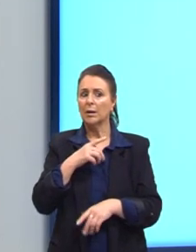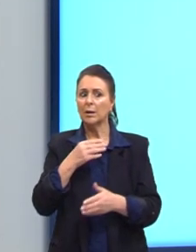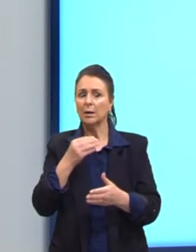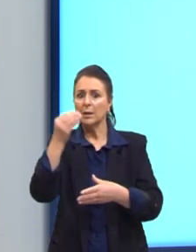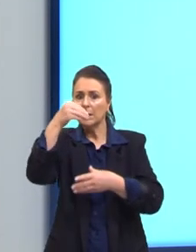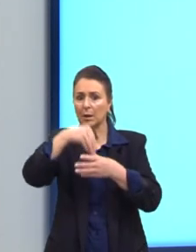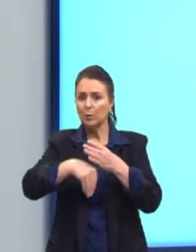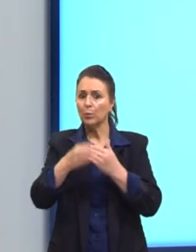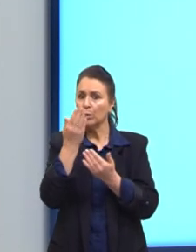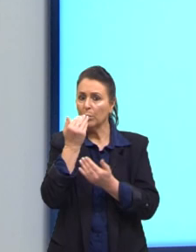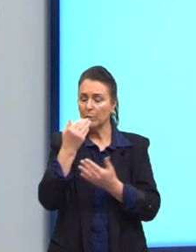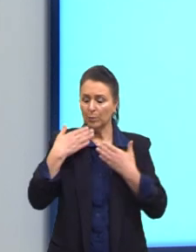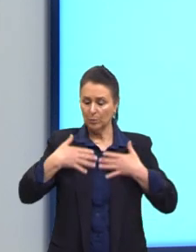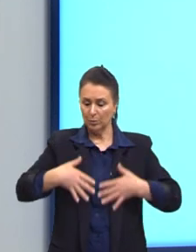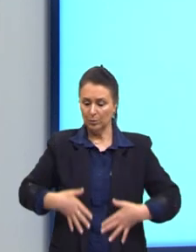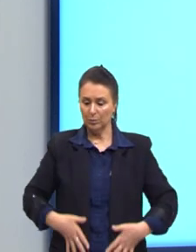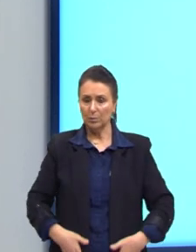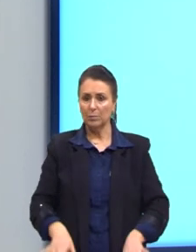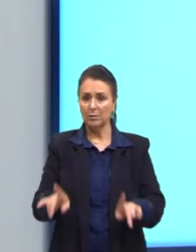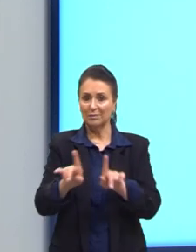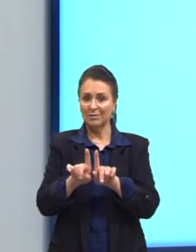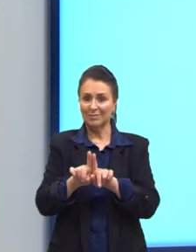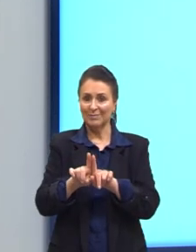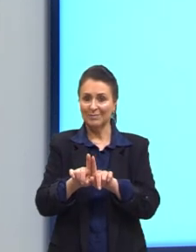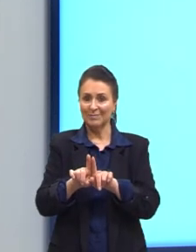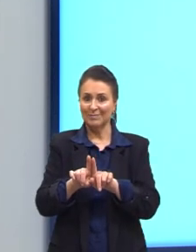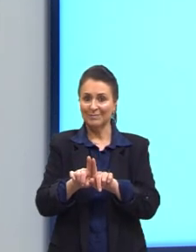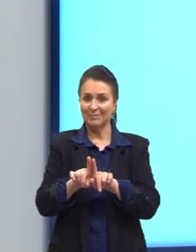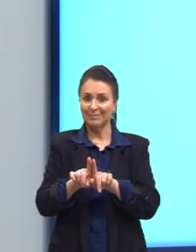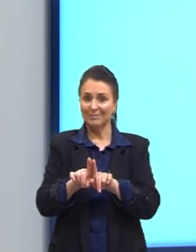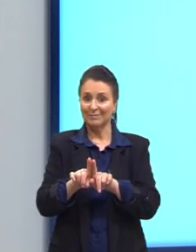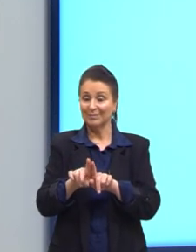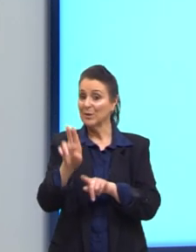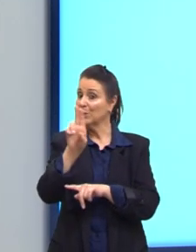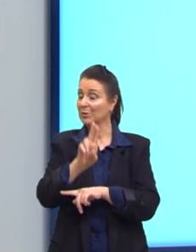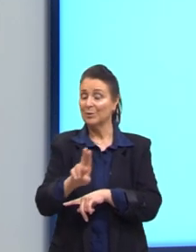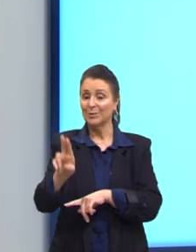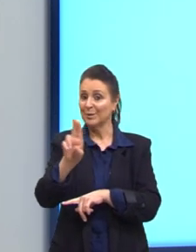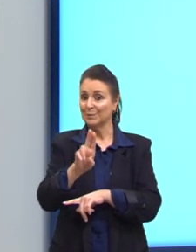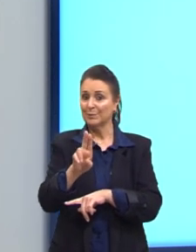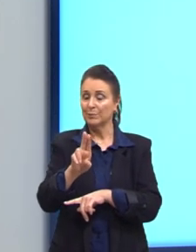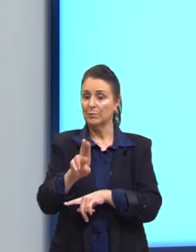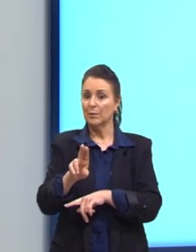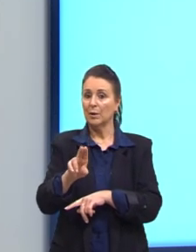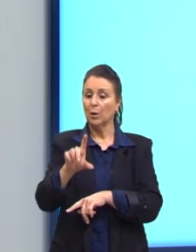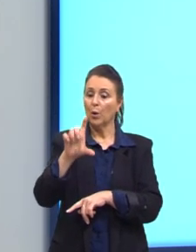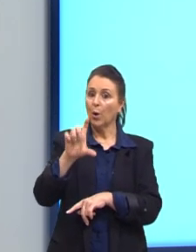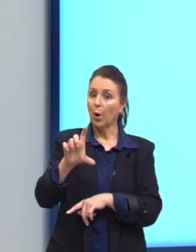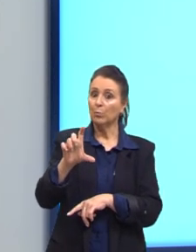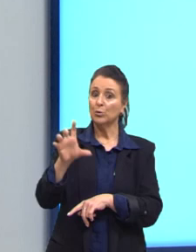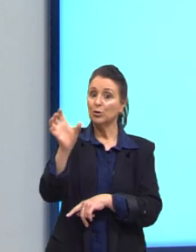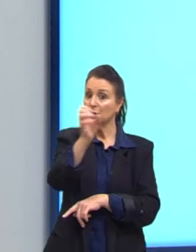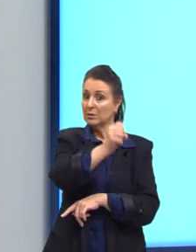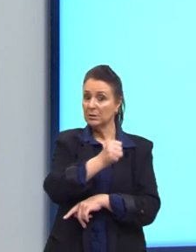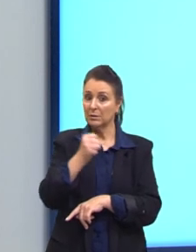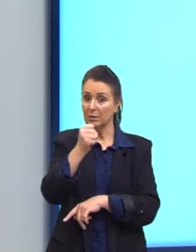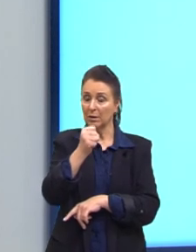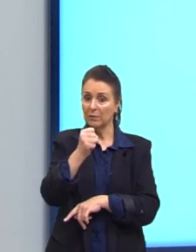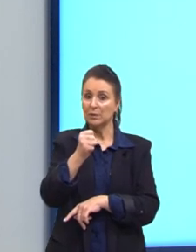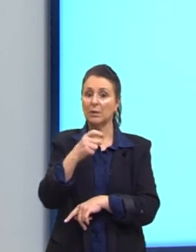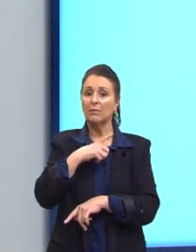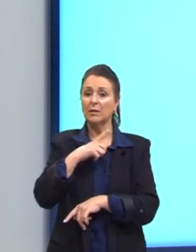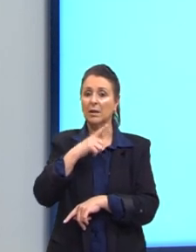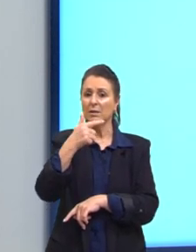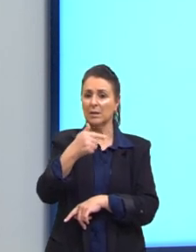vestimos e usamos. Ainda que indiretamente. Um copo de cerveja vai gastar